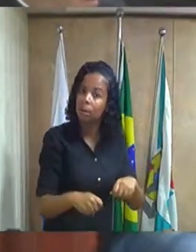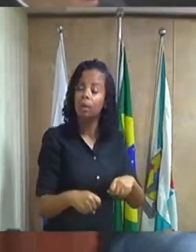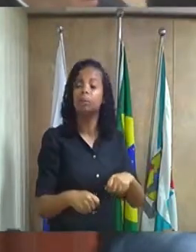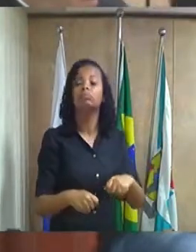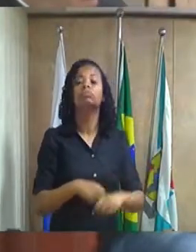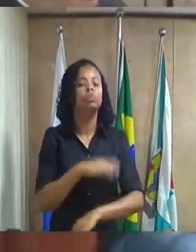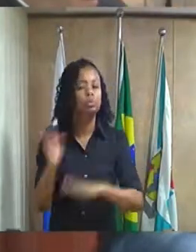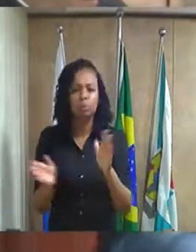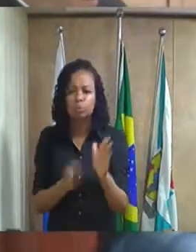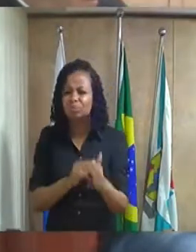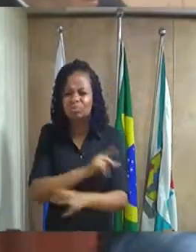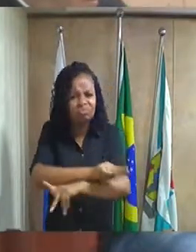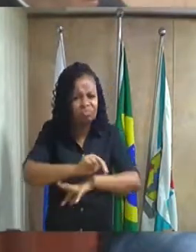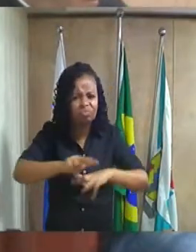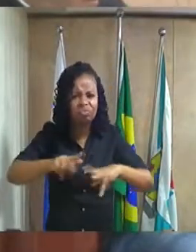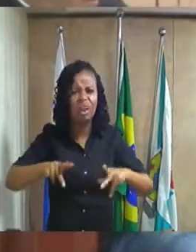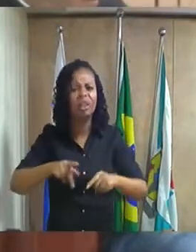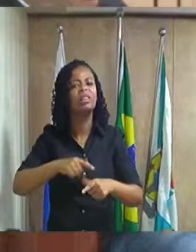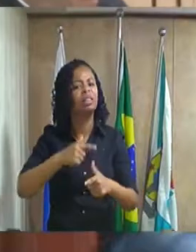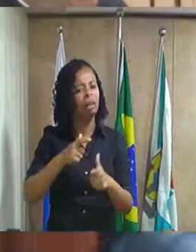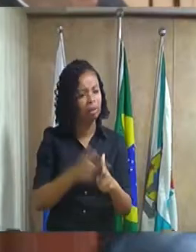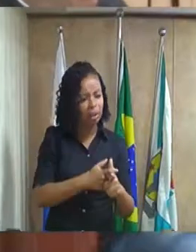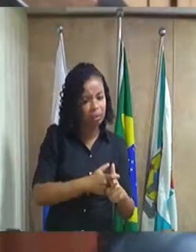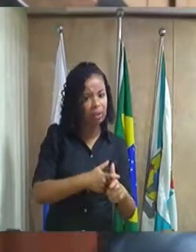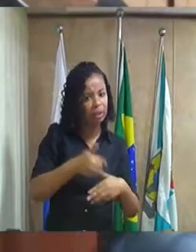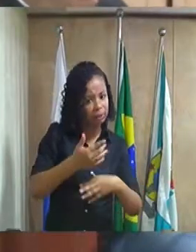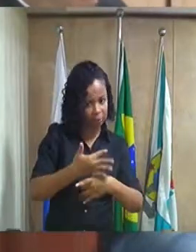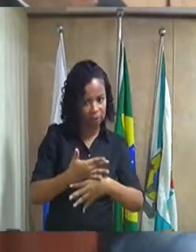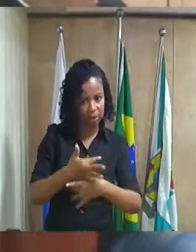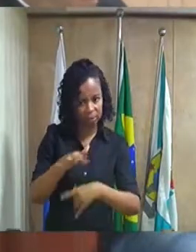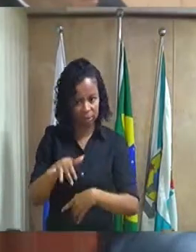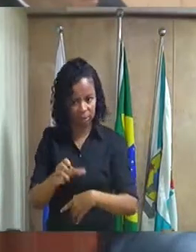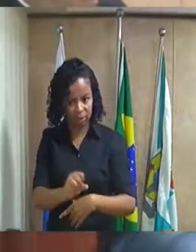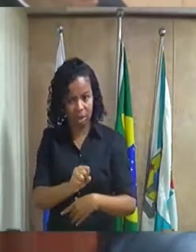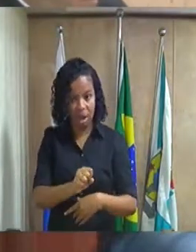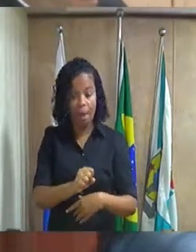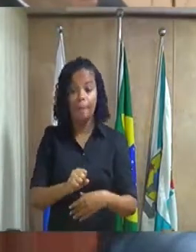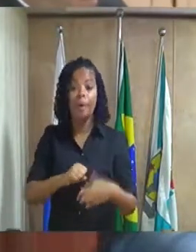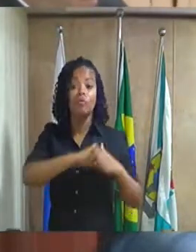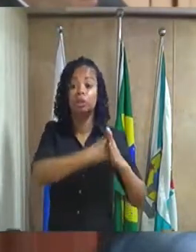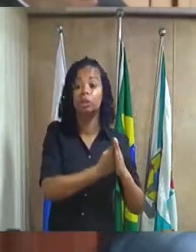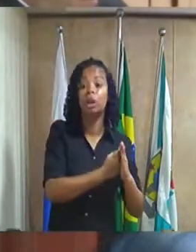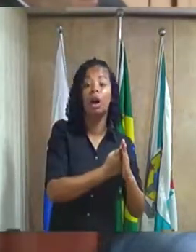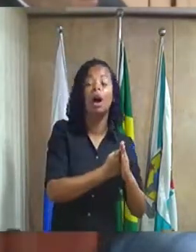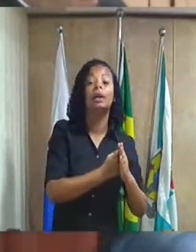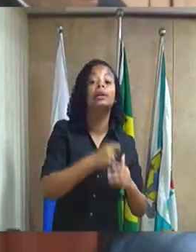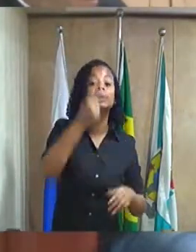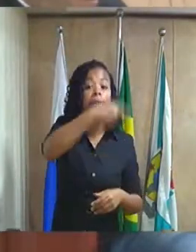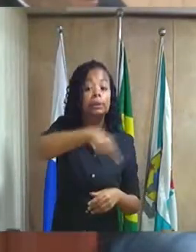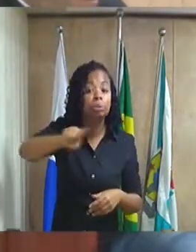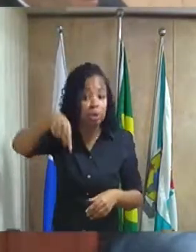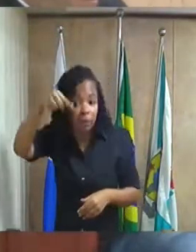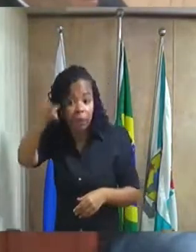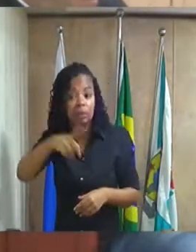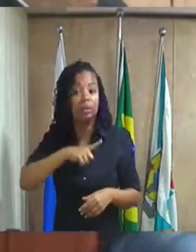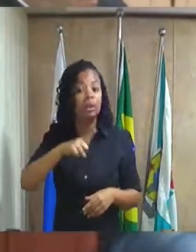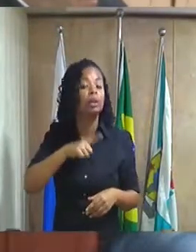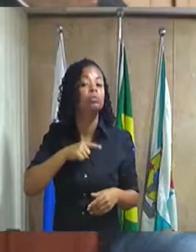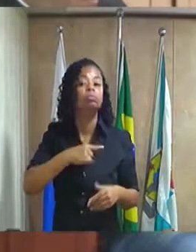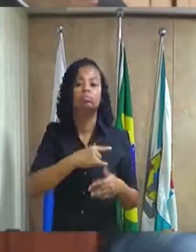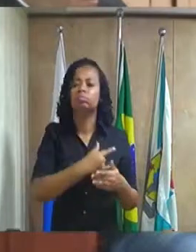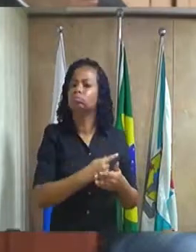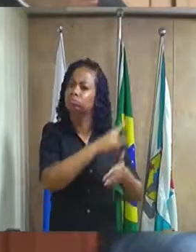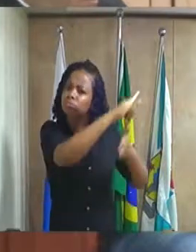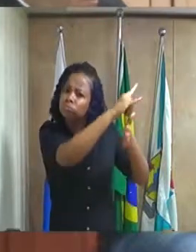questões que tem dívida com a cidade com algumas coisas e para encerrar eu queria dizer que semana que vem eu estou trazendo um documento aqui